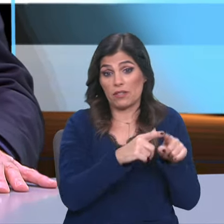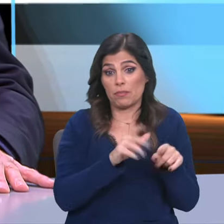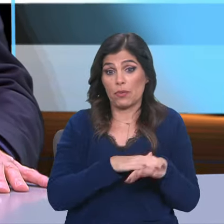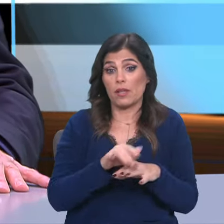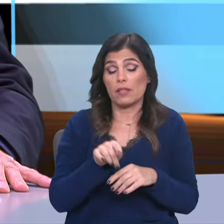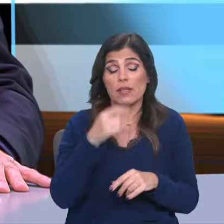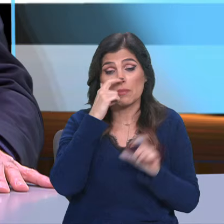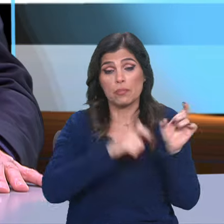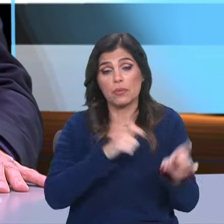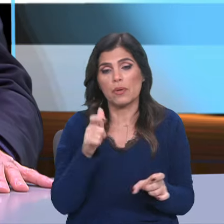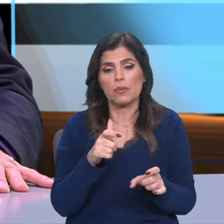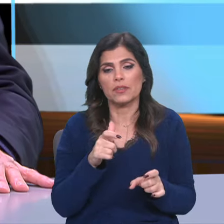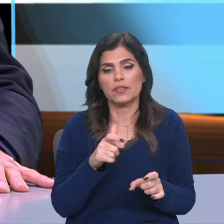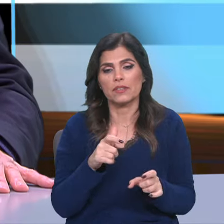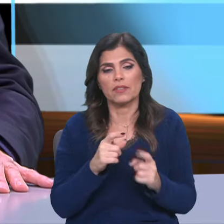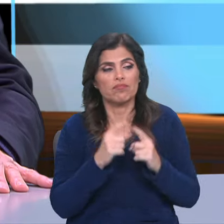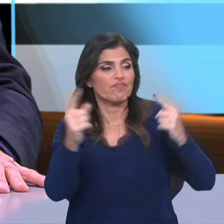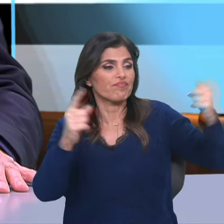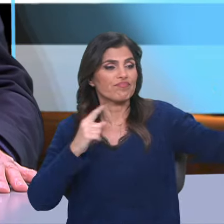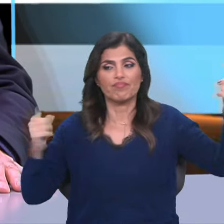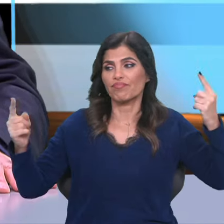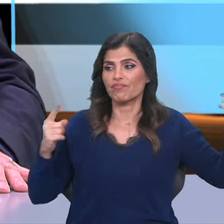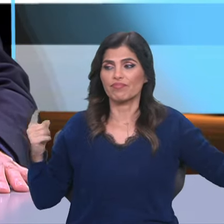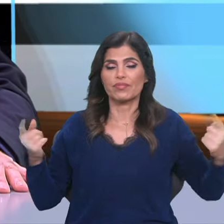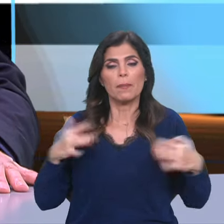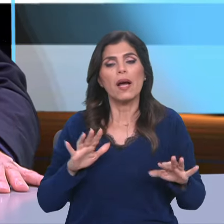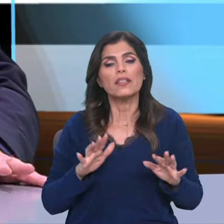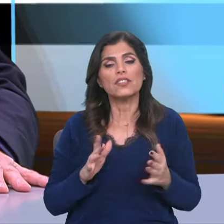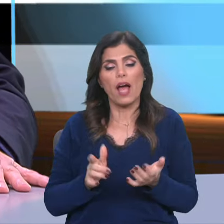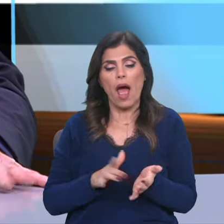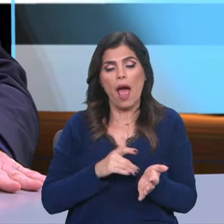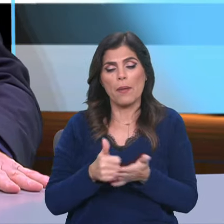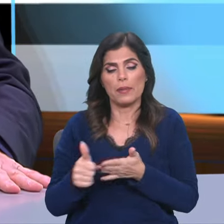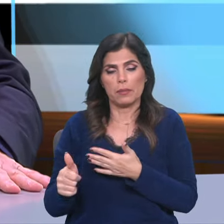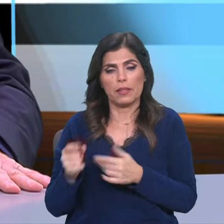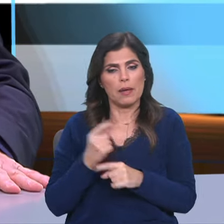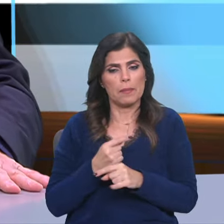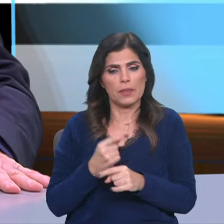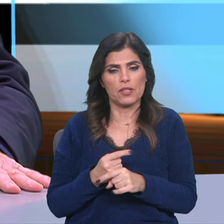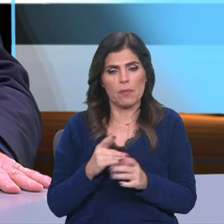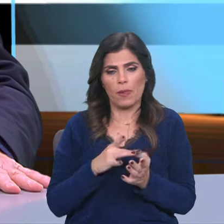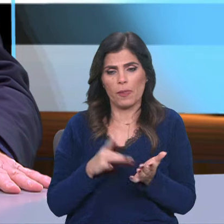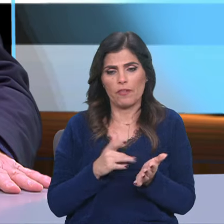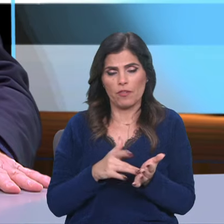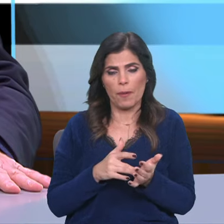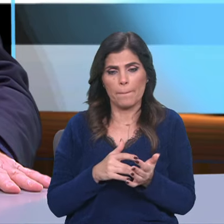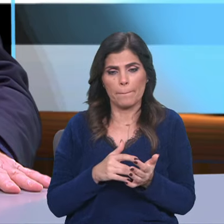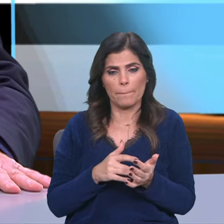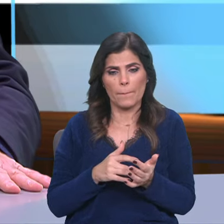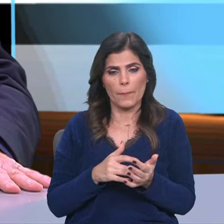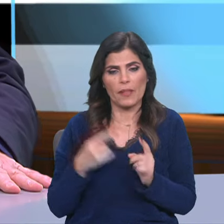se encontram um pouco dispersas, mas a Bíblia continua a ser um livro, digamos...